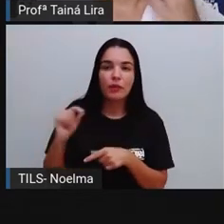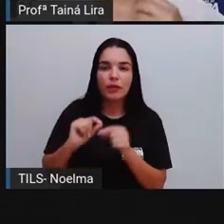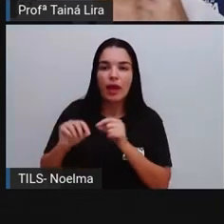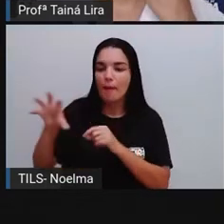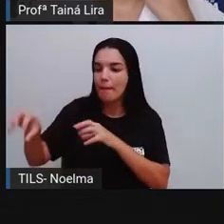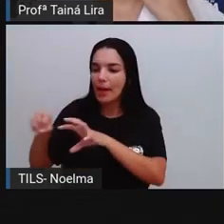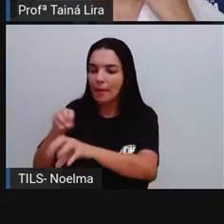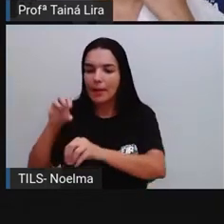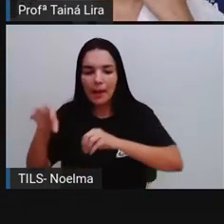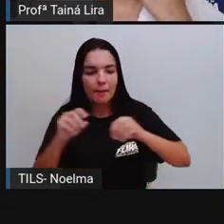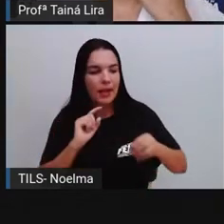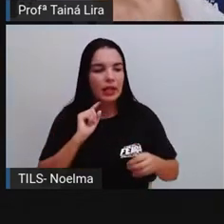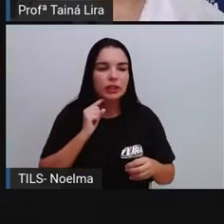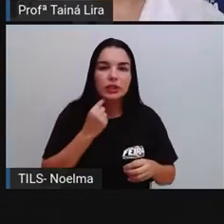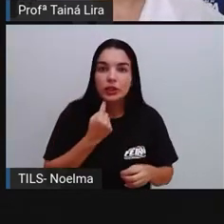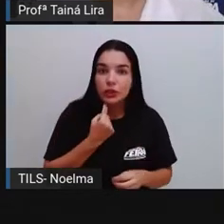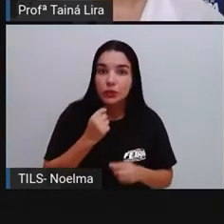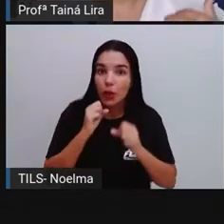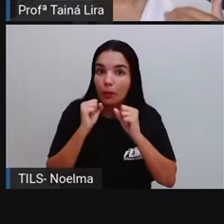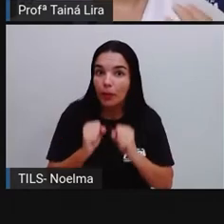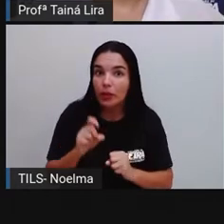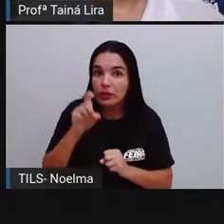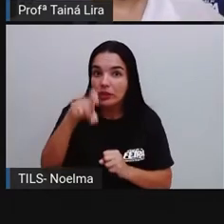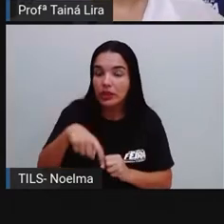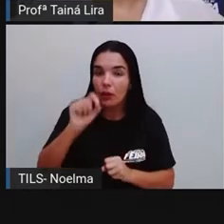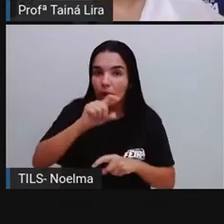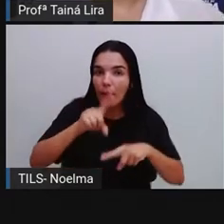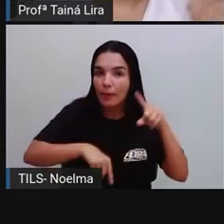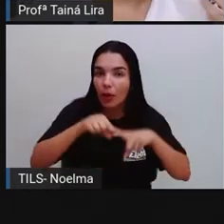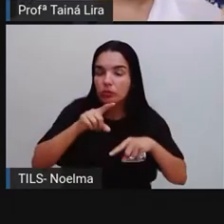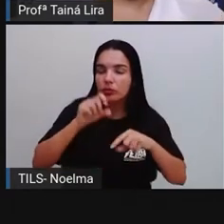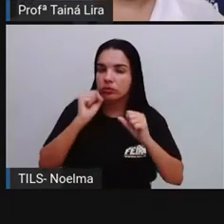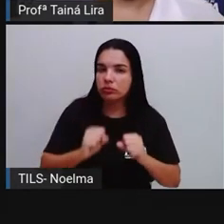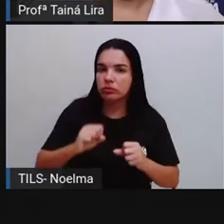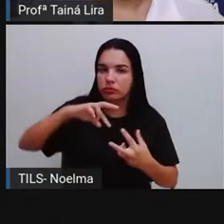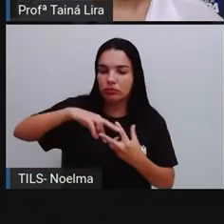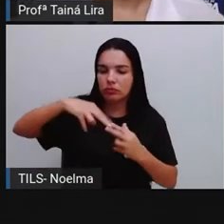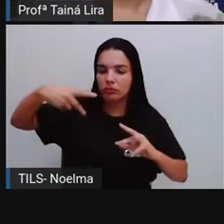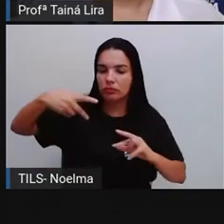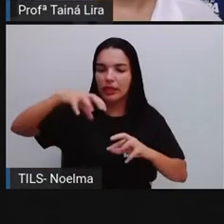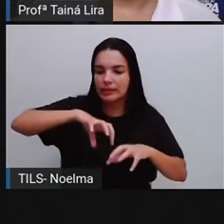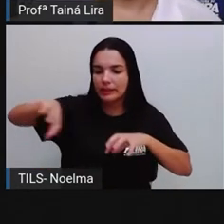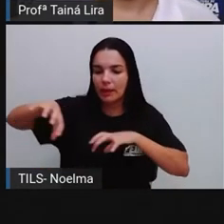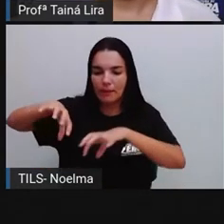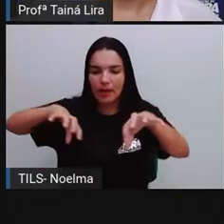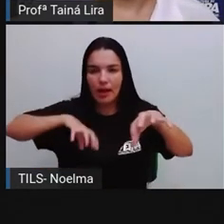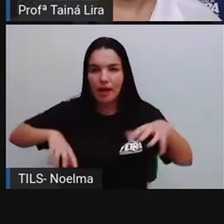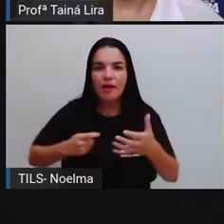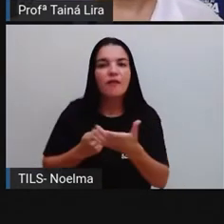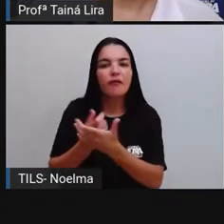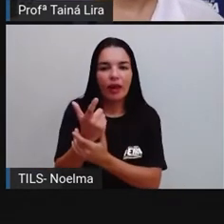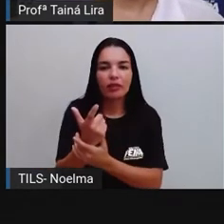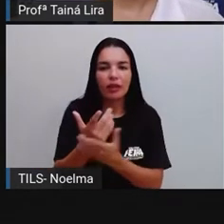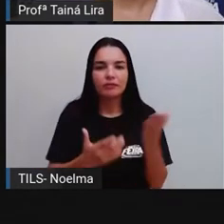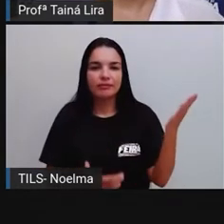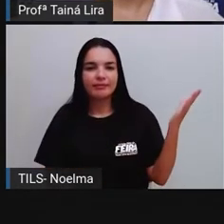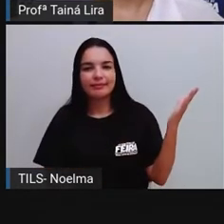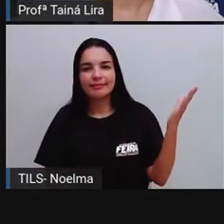esses materiais, materiais, vão separar e vender, tá?